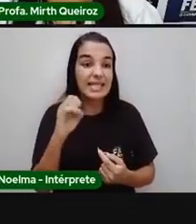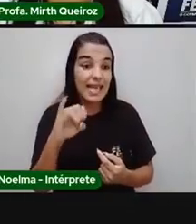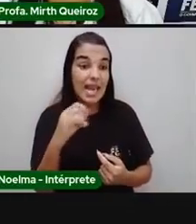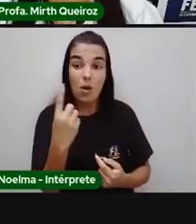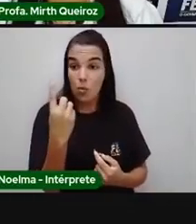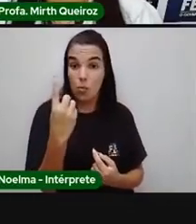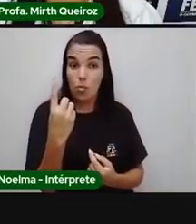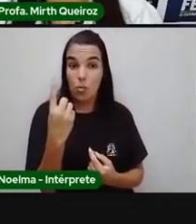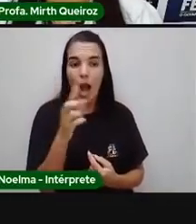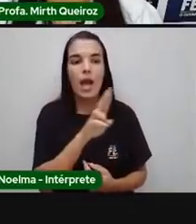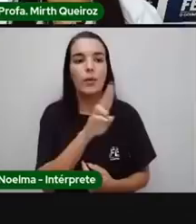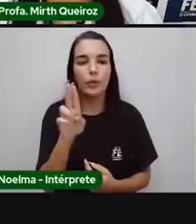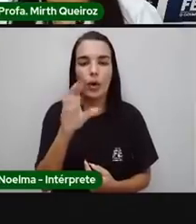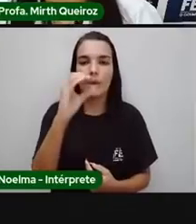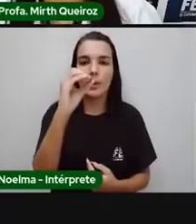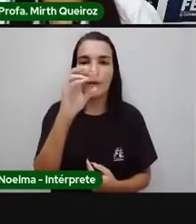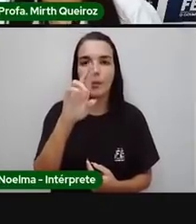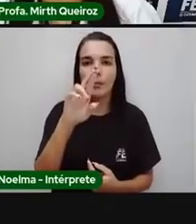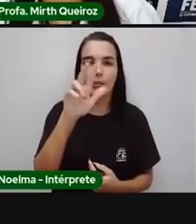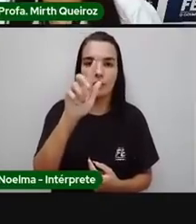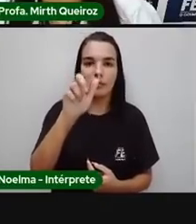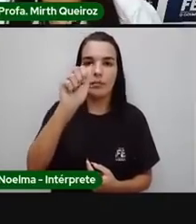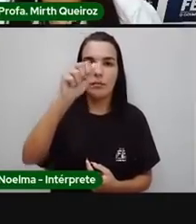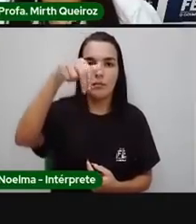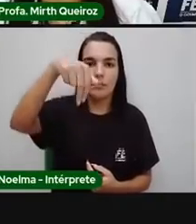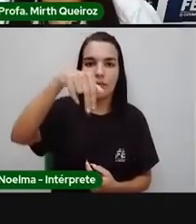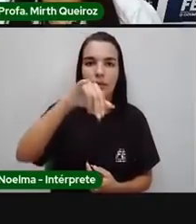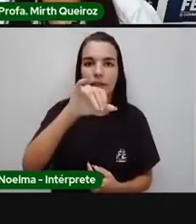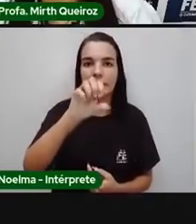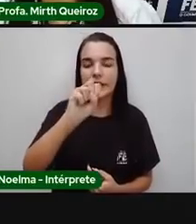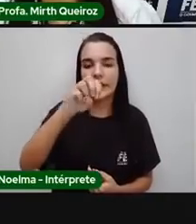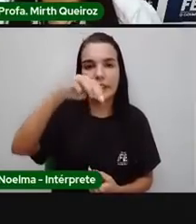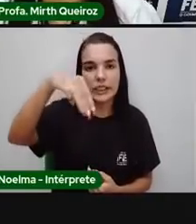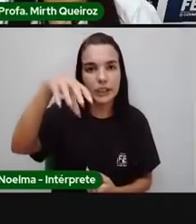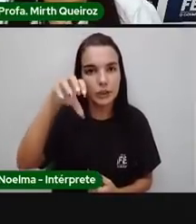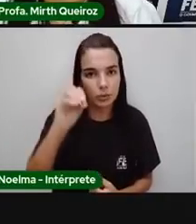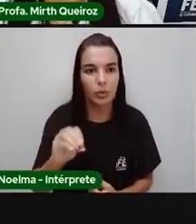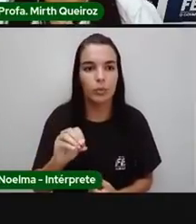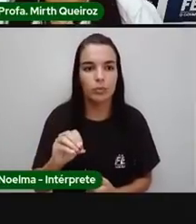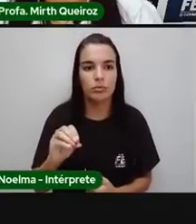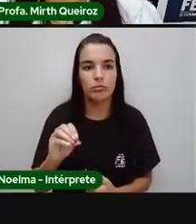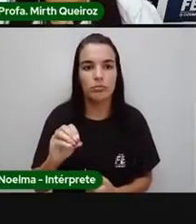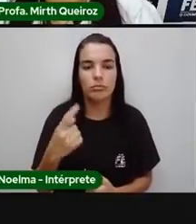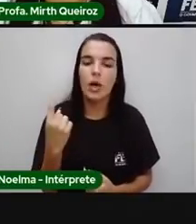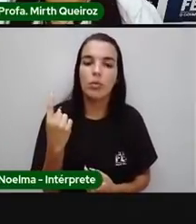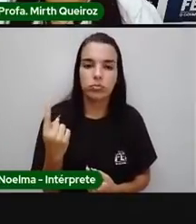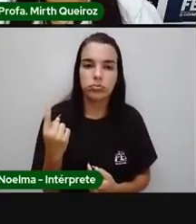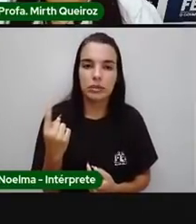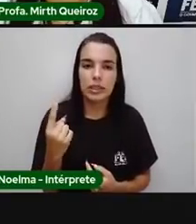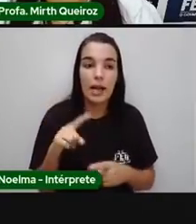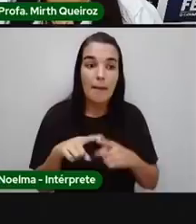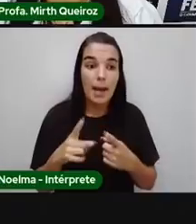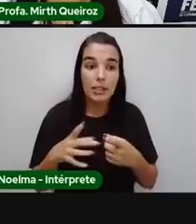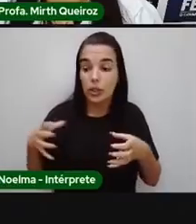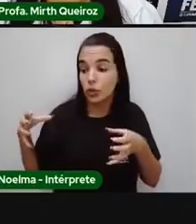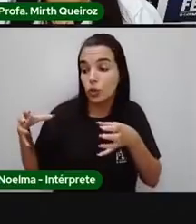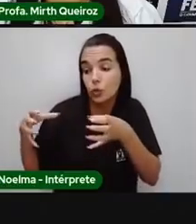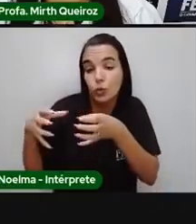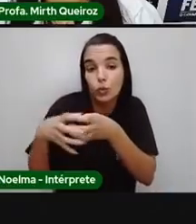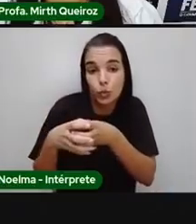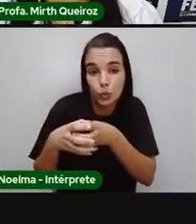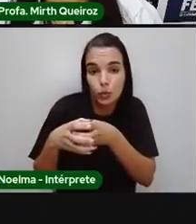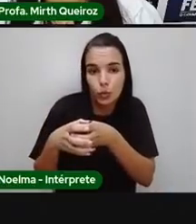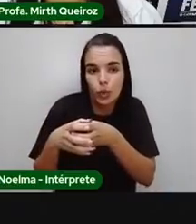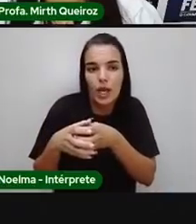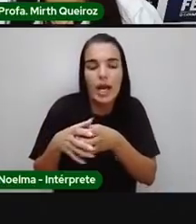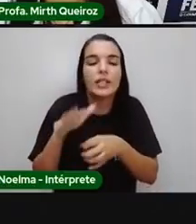organismo. Então, resumindo, como é que se forma esse nível de